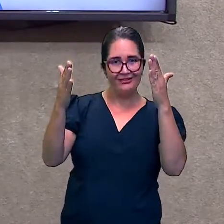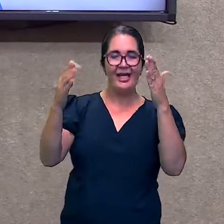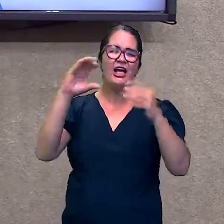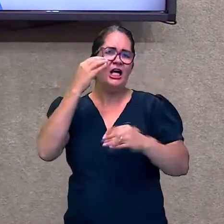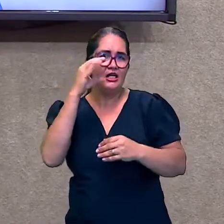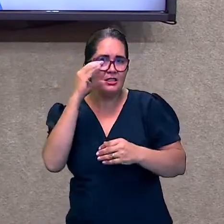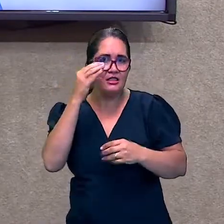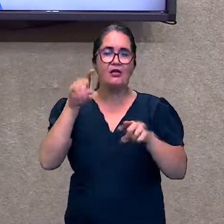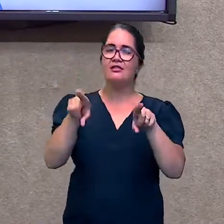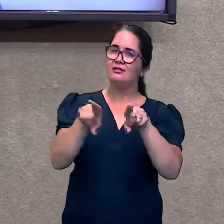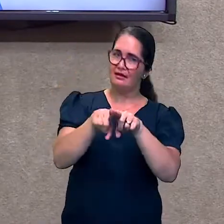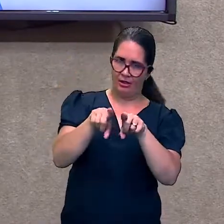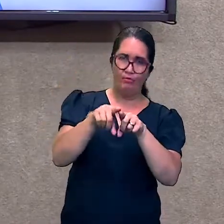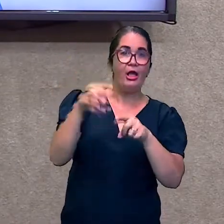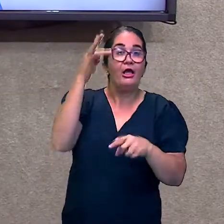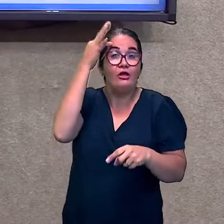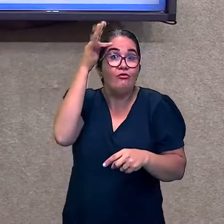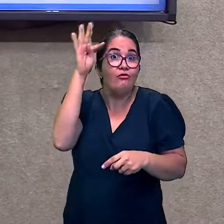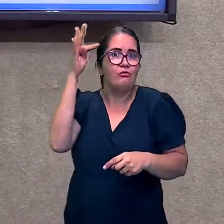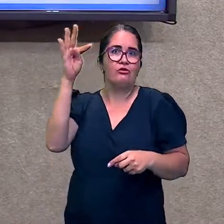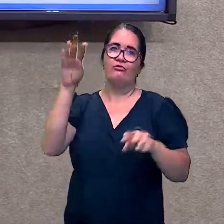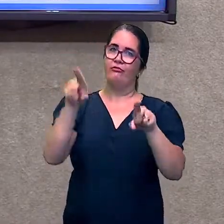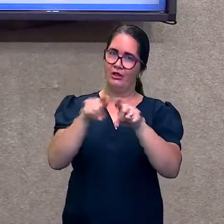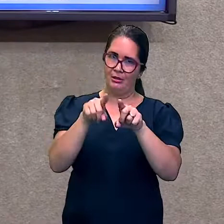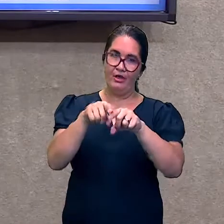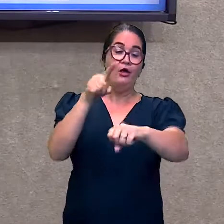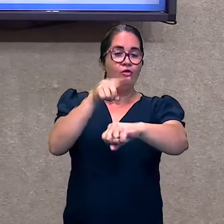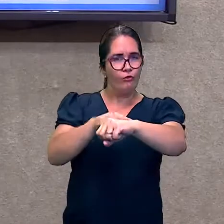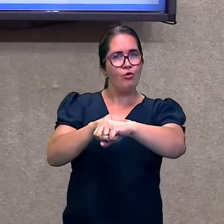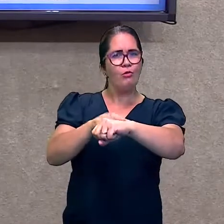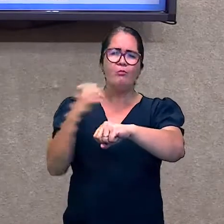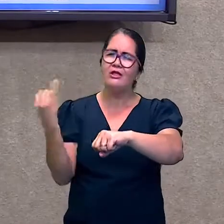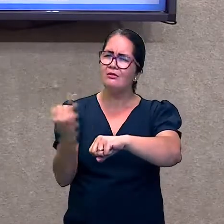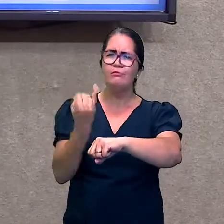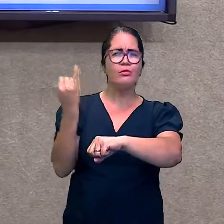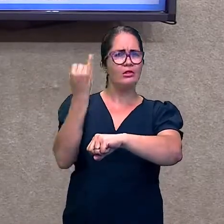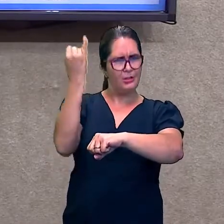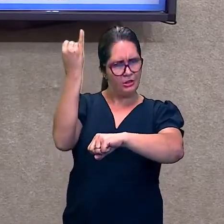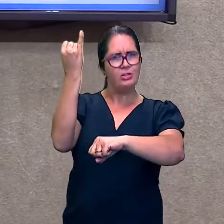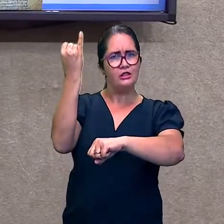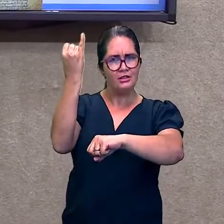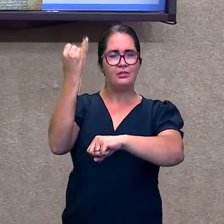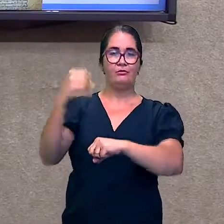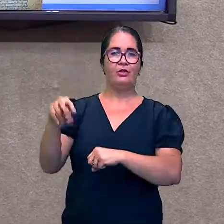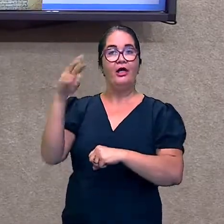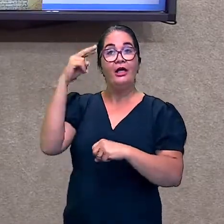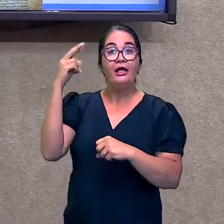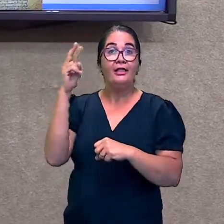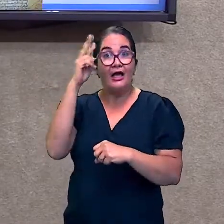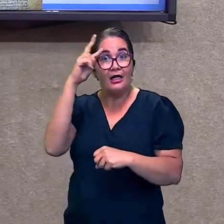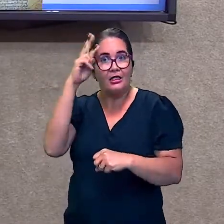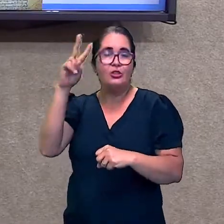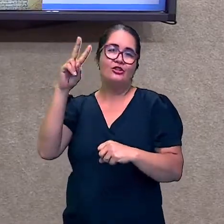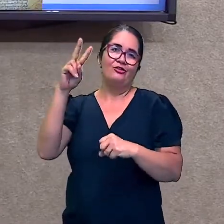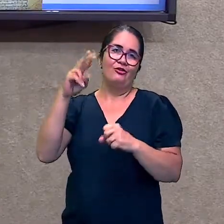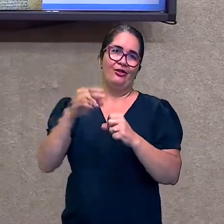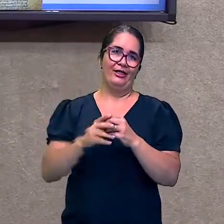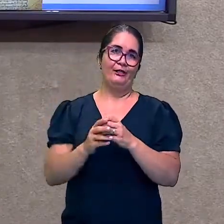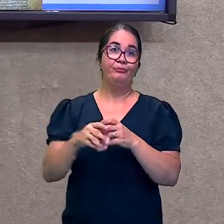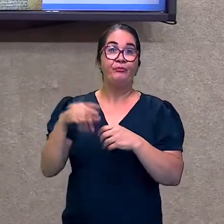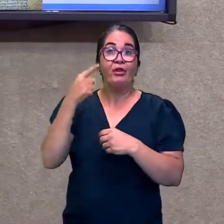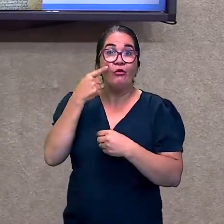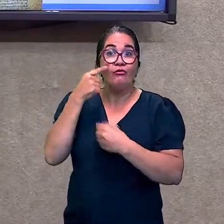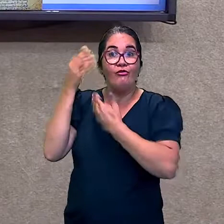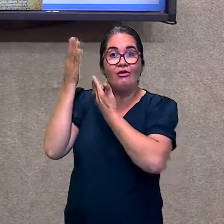ciência e da filosofia. Vamos ver cada um deles detalhadamente. Aqui nós temos nessa